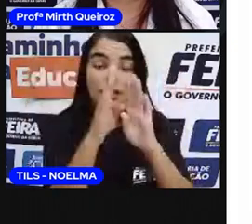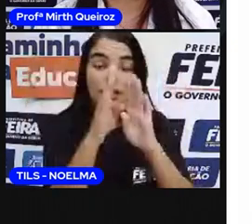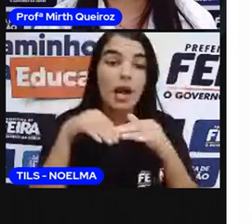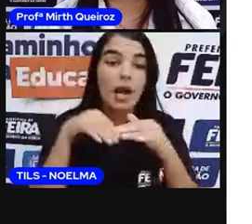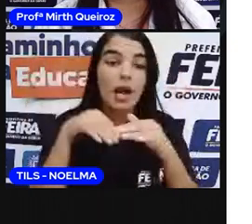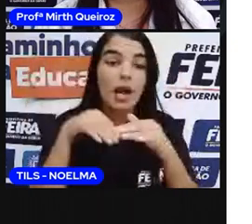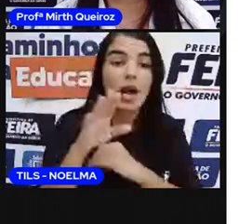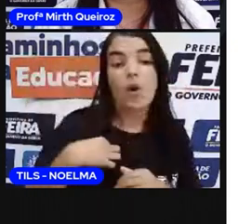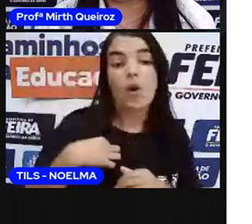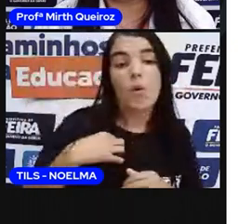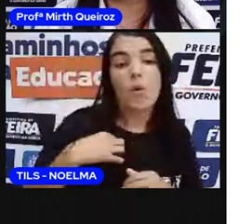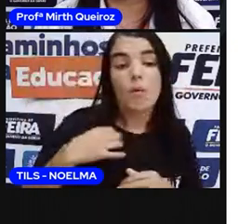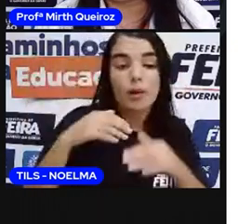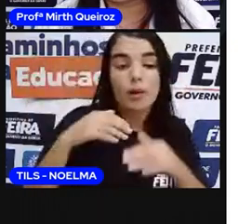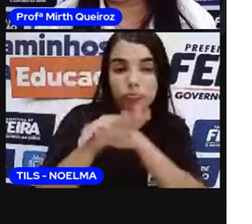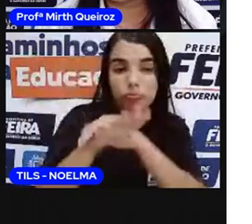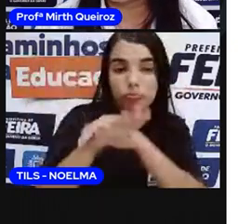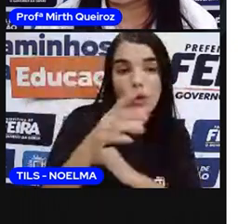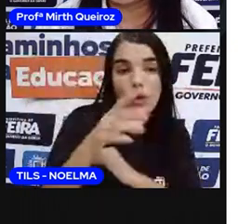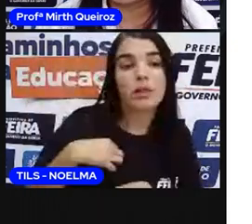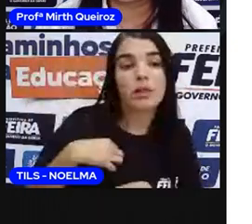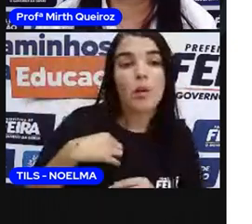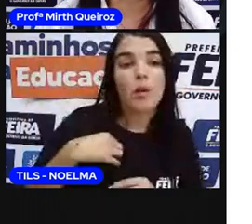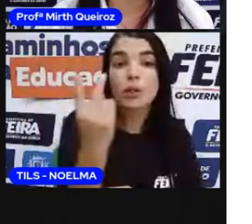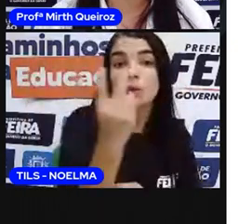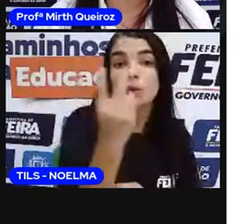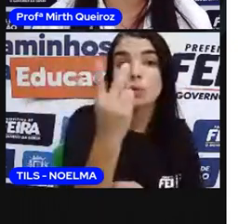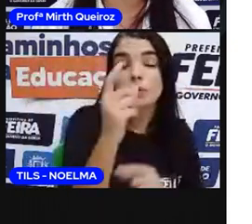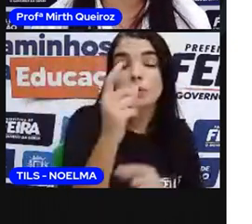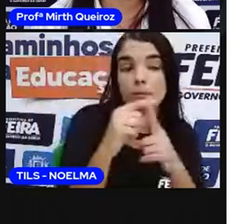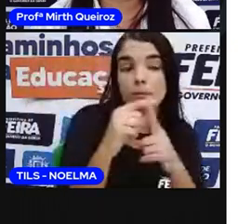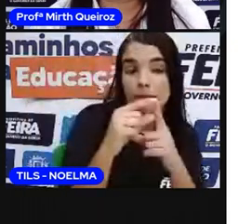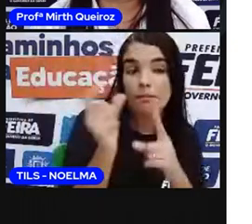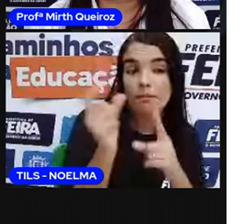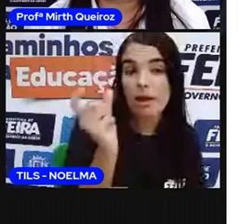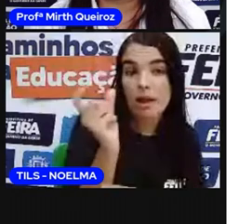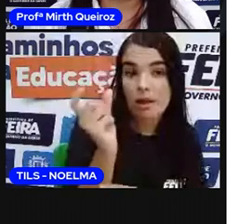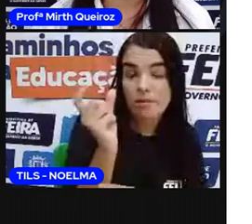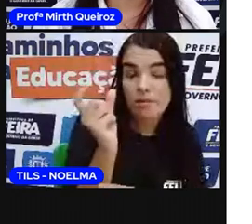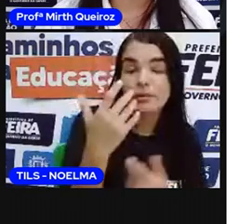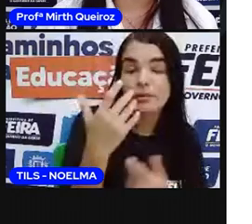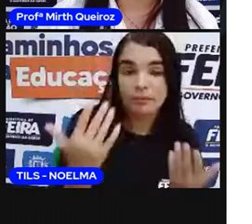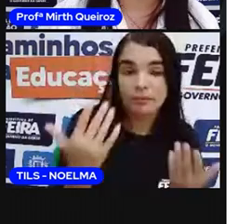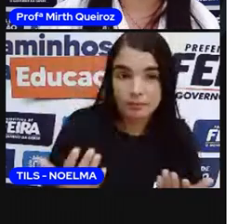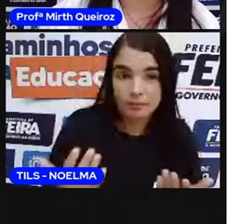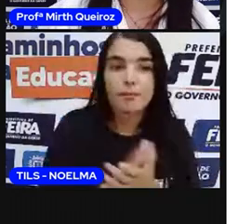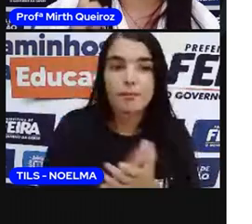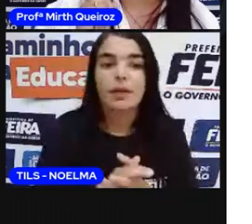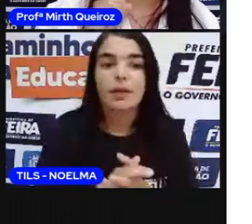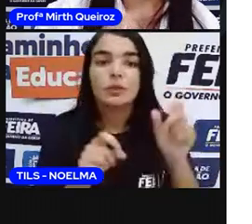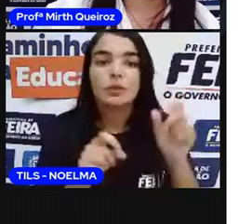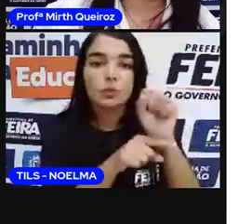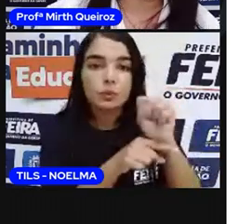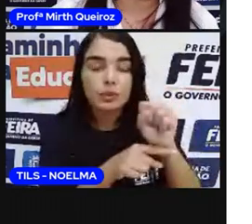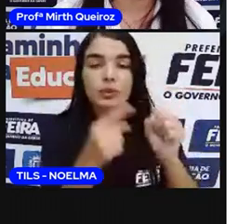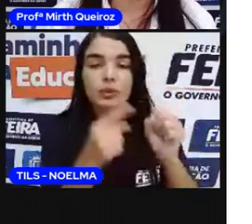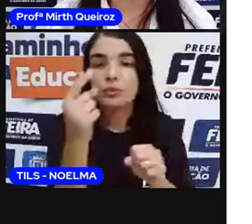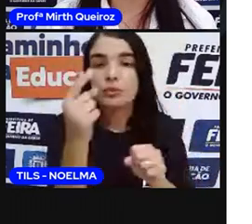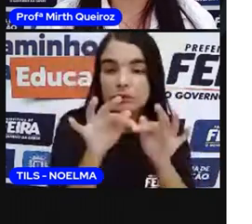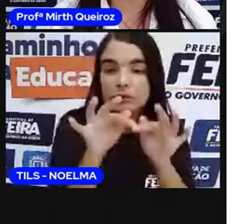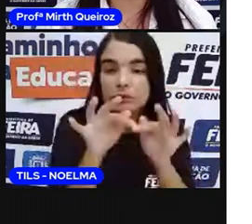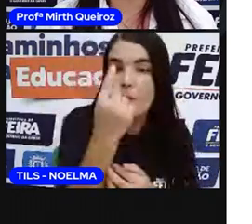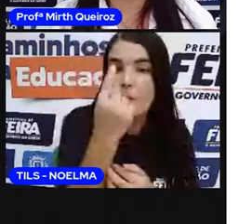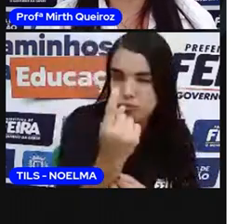formados por duas palavras. Formados por duas palavras, são os substantivos compostos. Substantivo simples, uma única